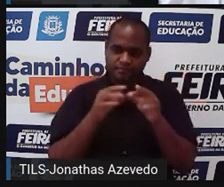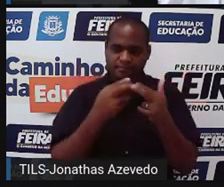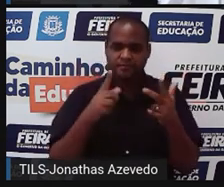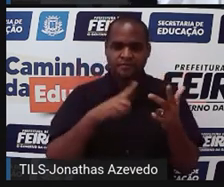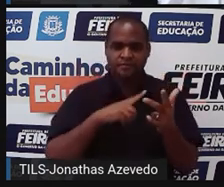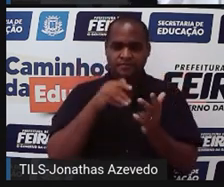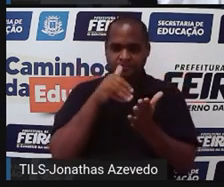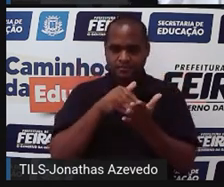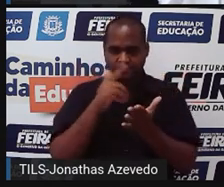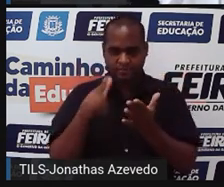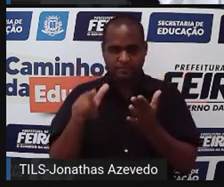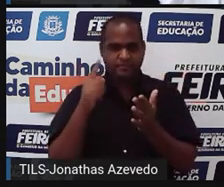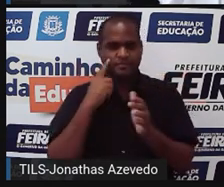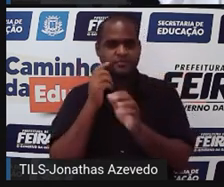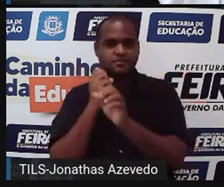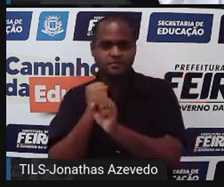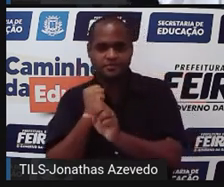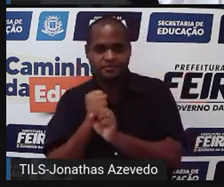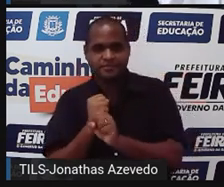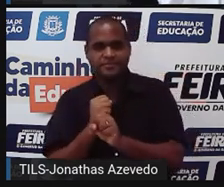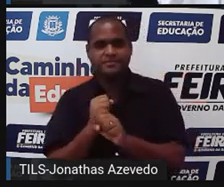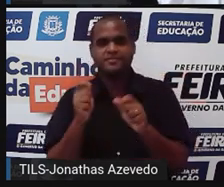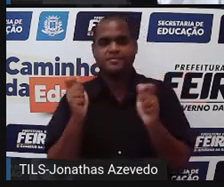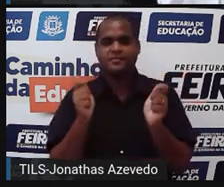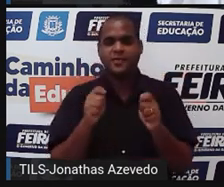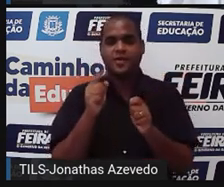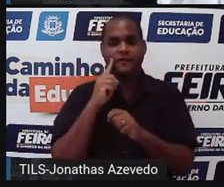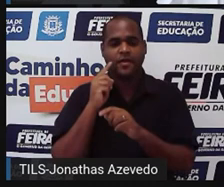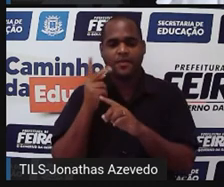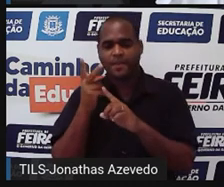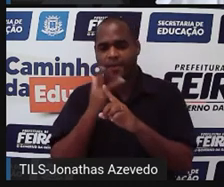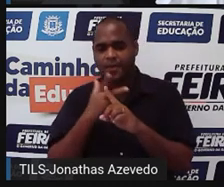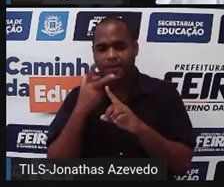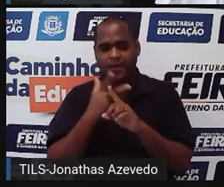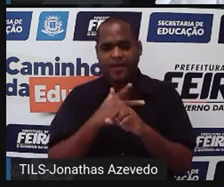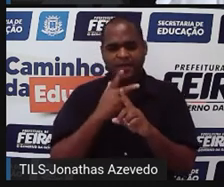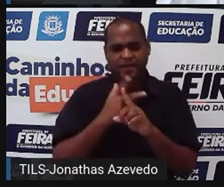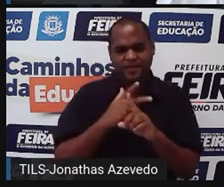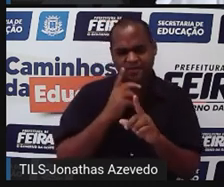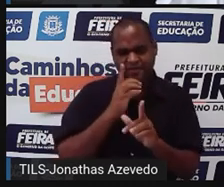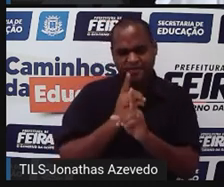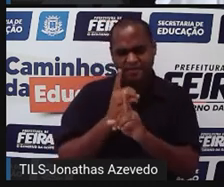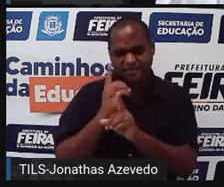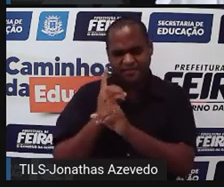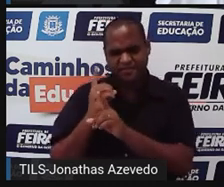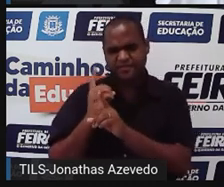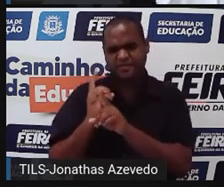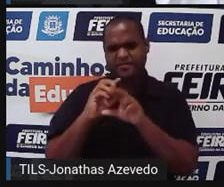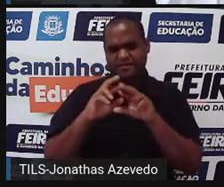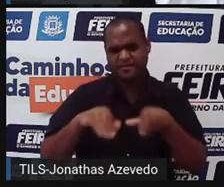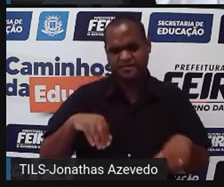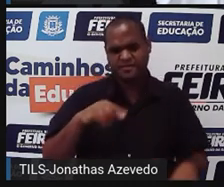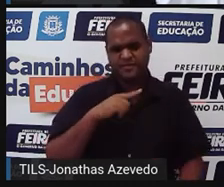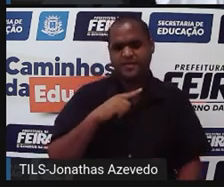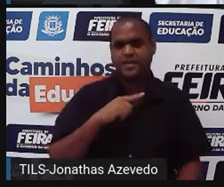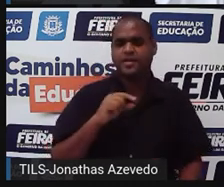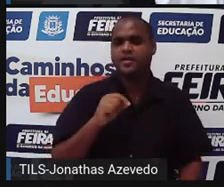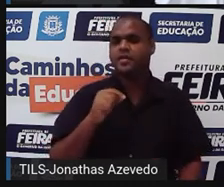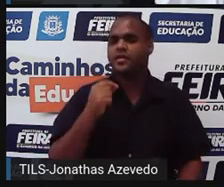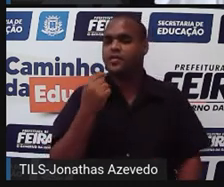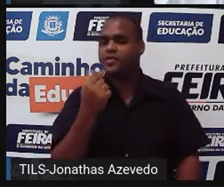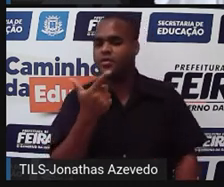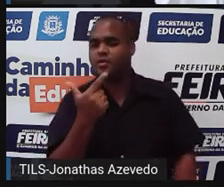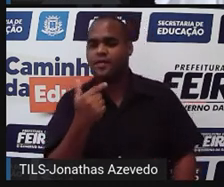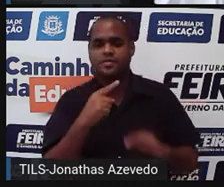outra equação. Eu vou procurar o gráfico da outra equação. A outra equação é 12x